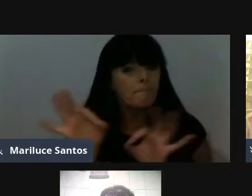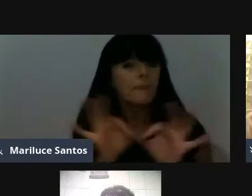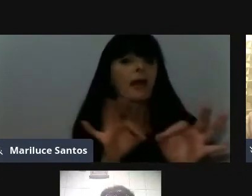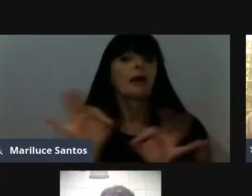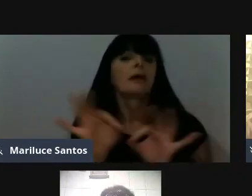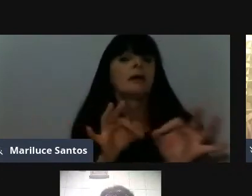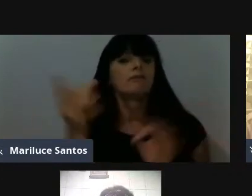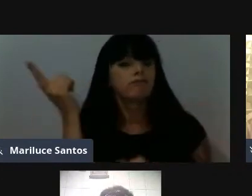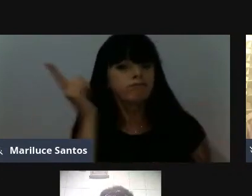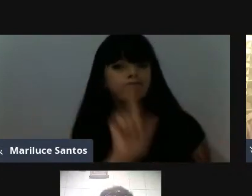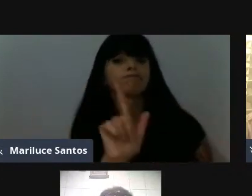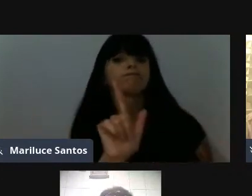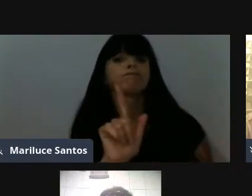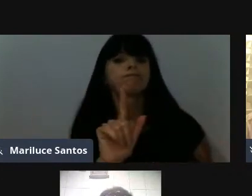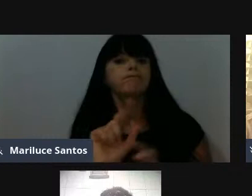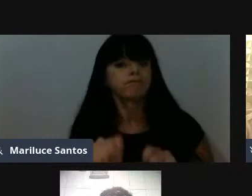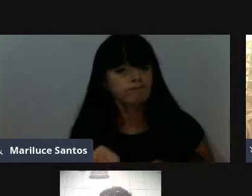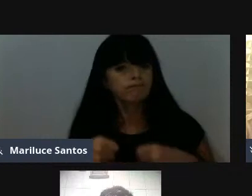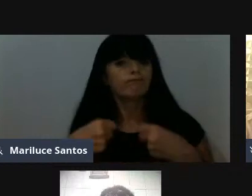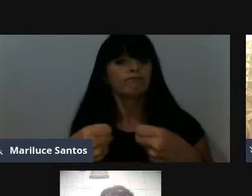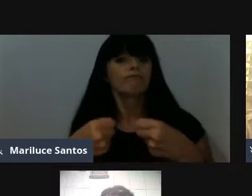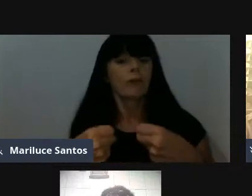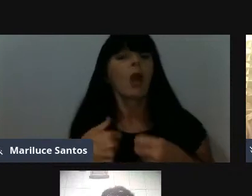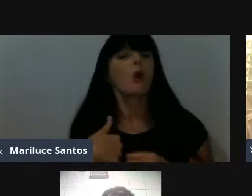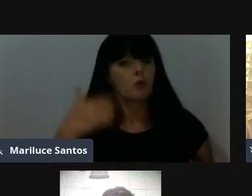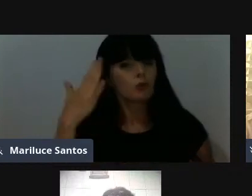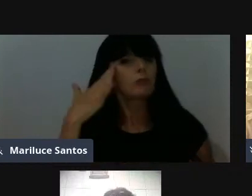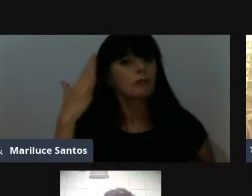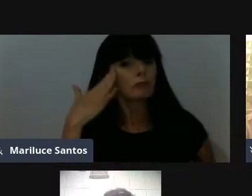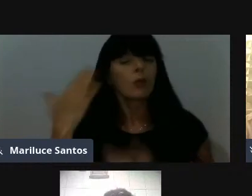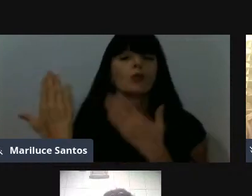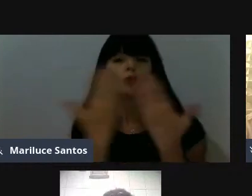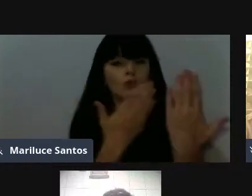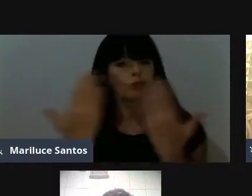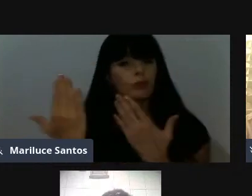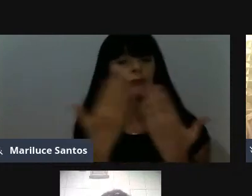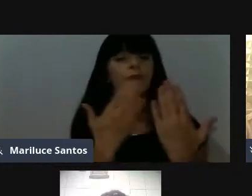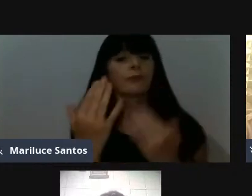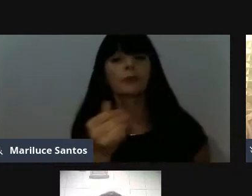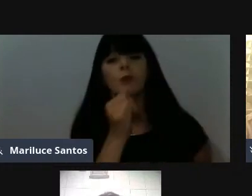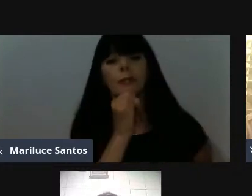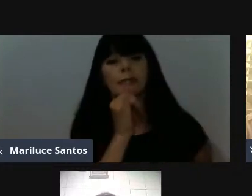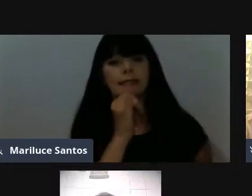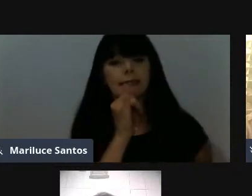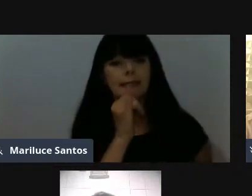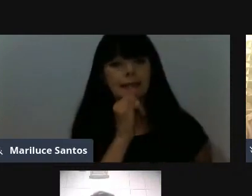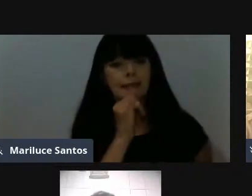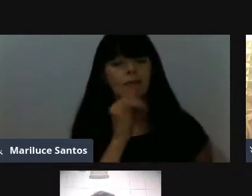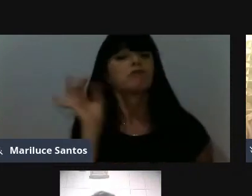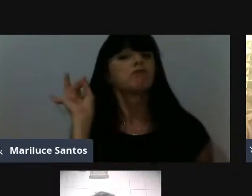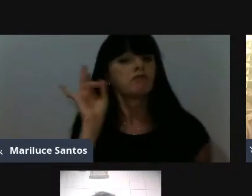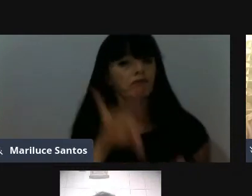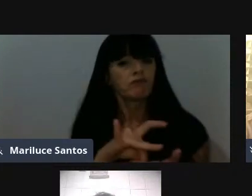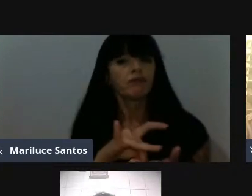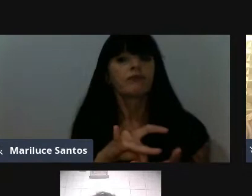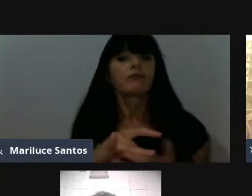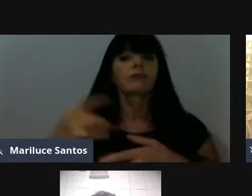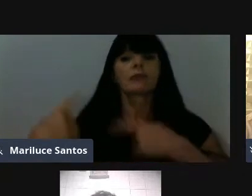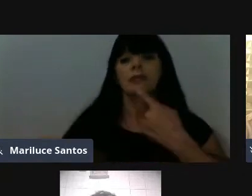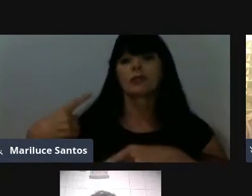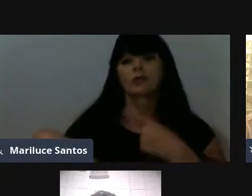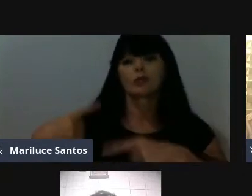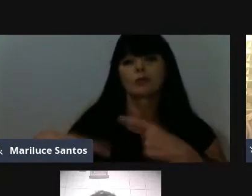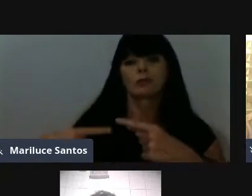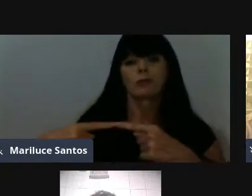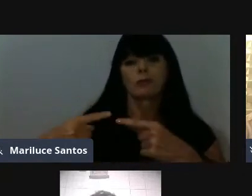você chega mais preparado, não, eu sei fazer, eu estudei para isso, né? Um exemplo aqui, é um exemplo real, foi na discussão da segunda-feira